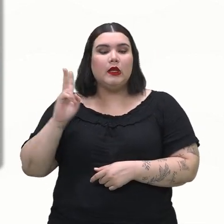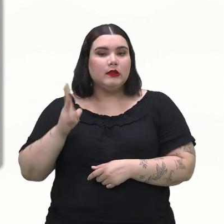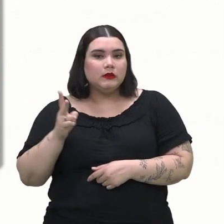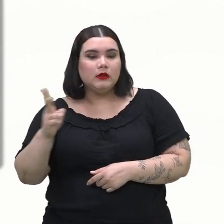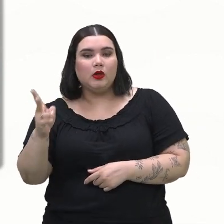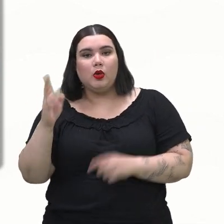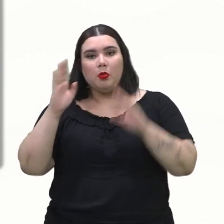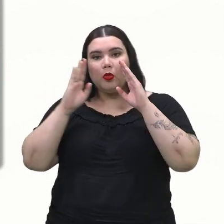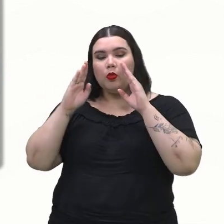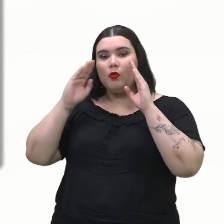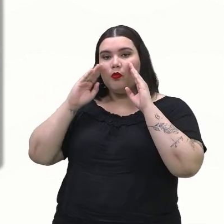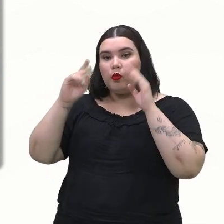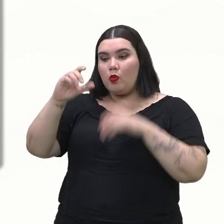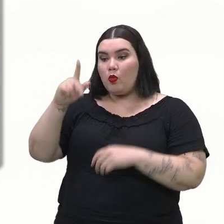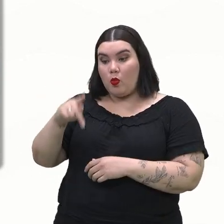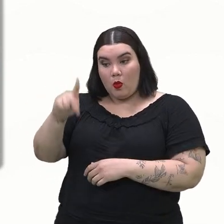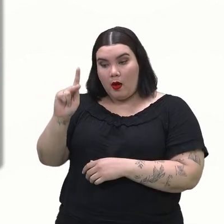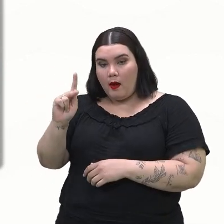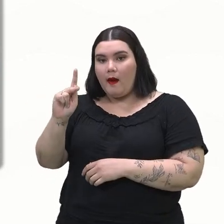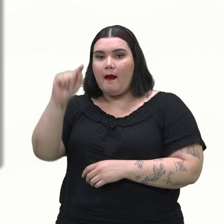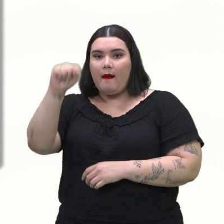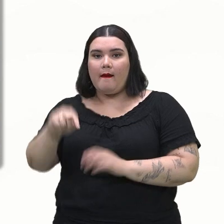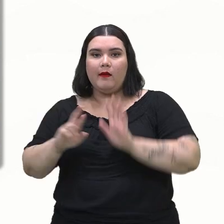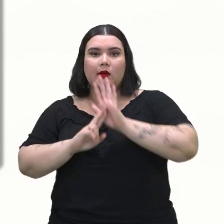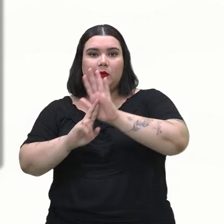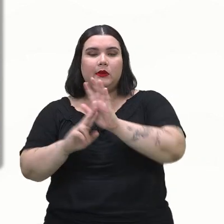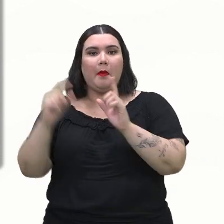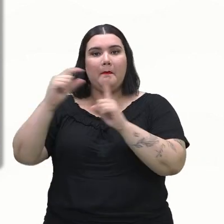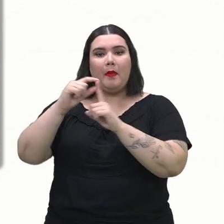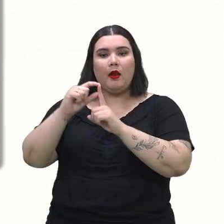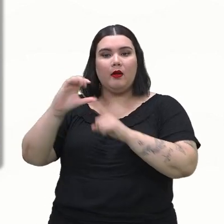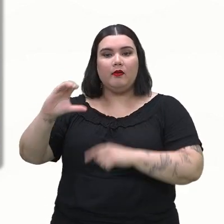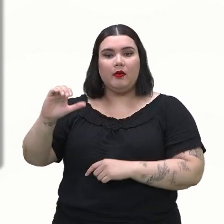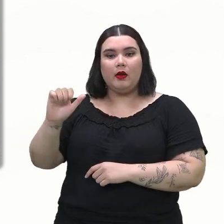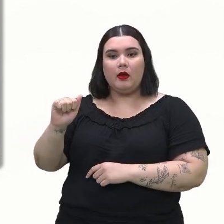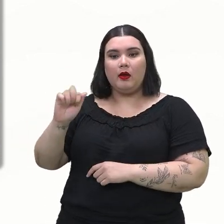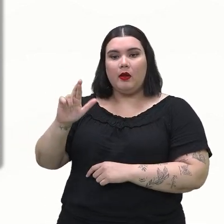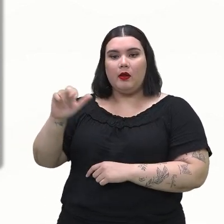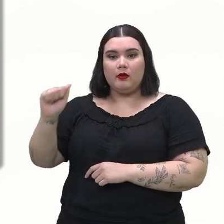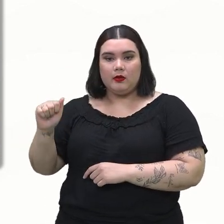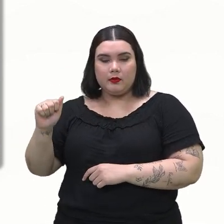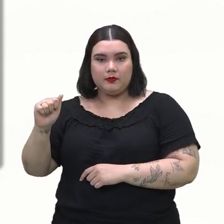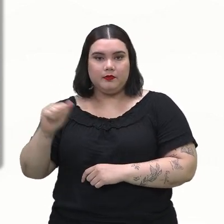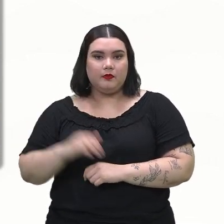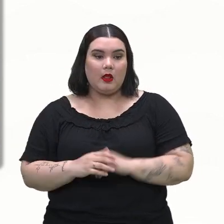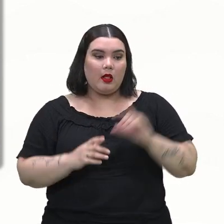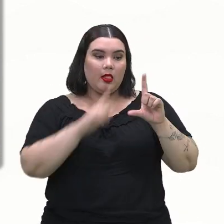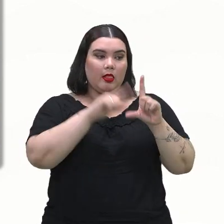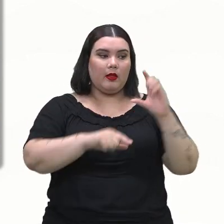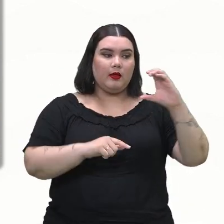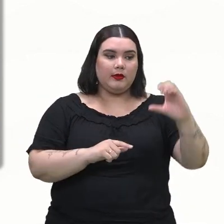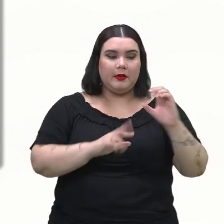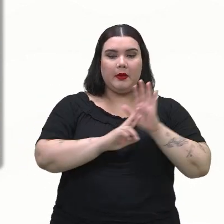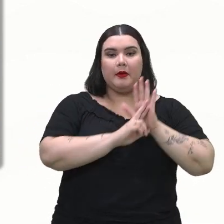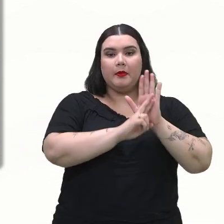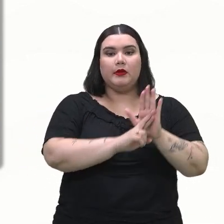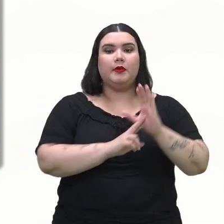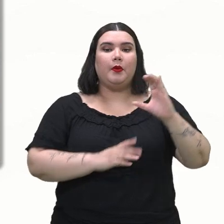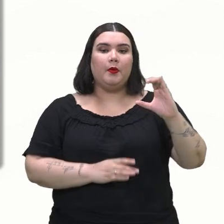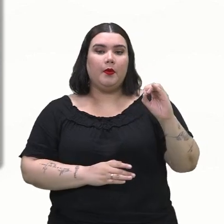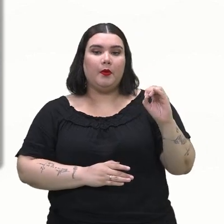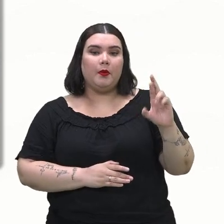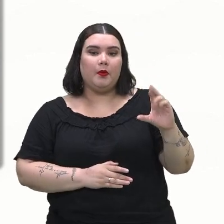tratará da face cara. Ok? E a letra C, da face coroa. Agora, é